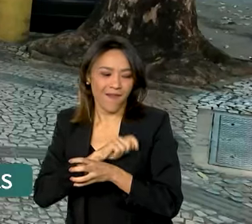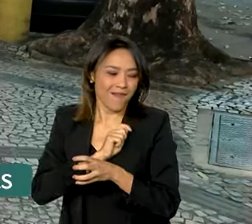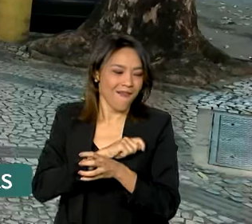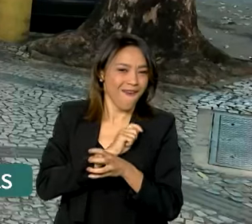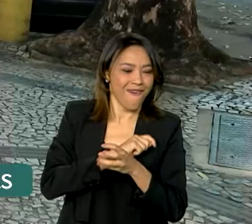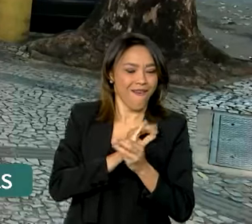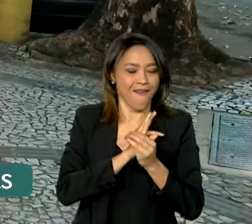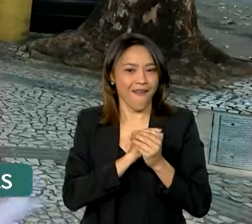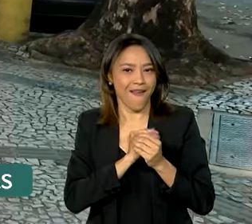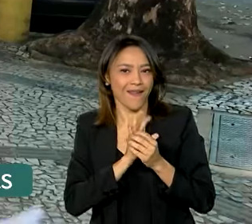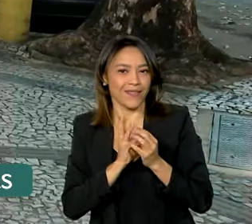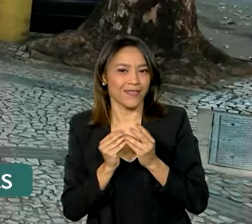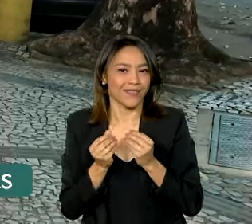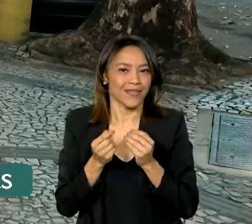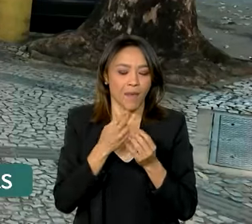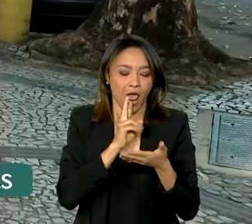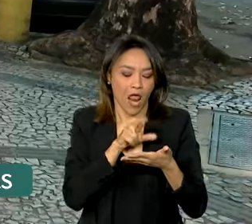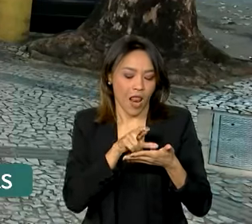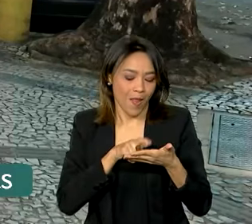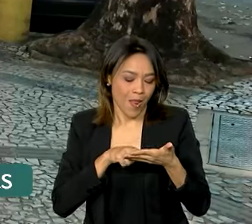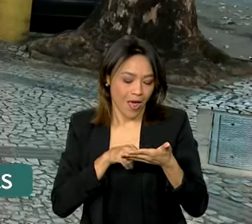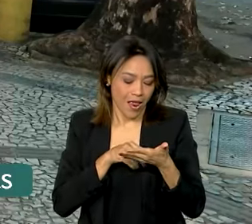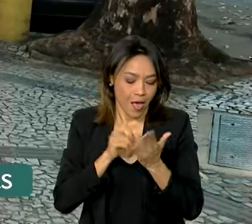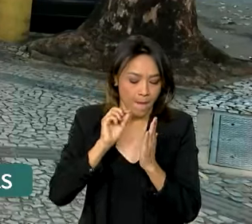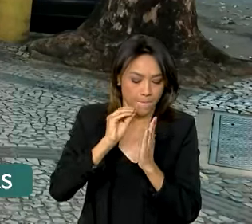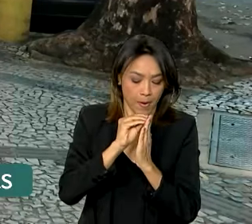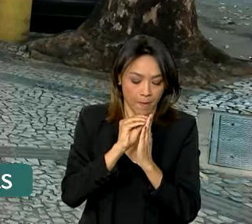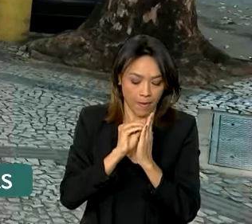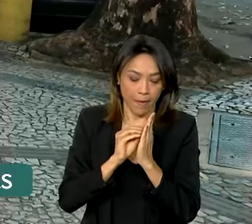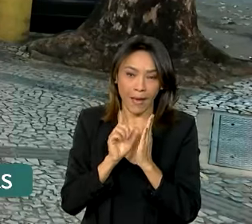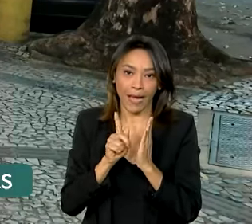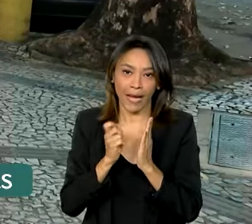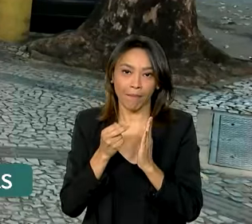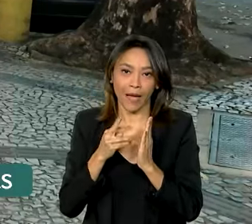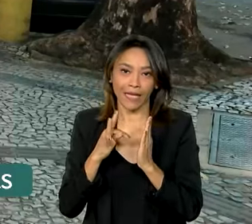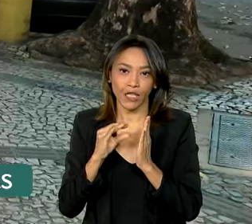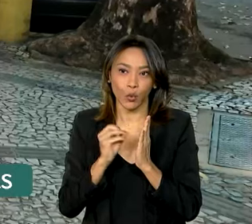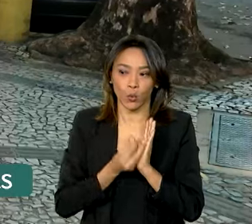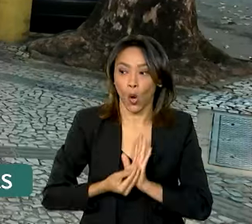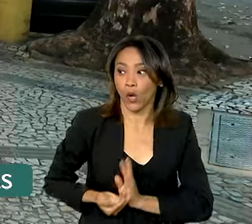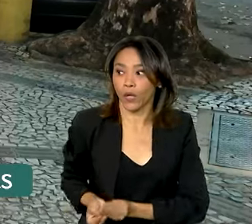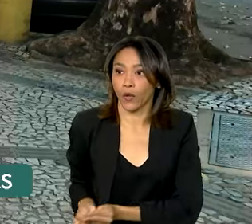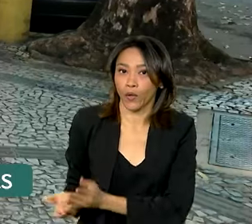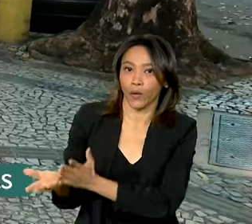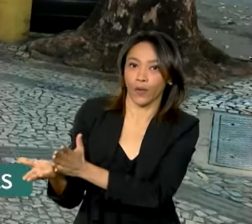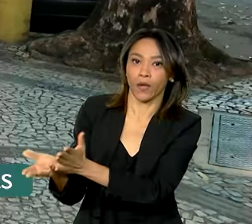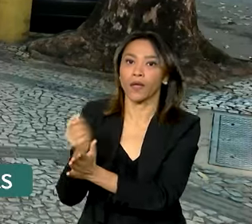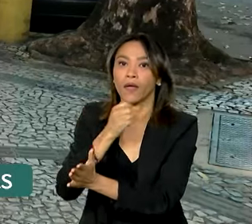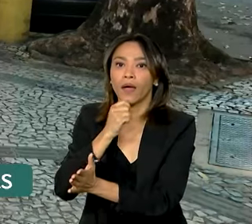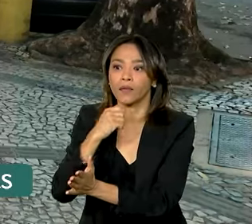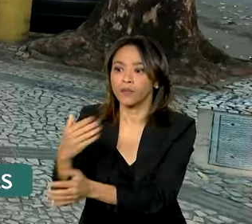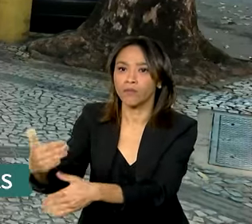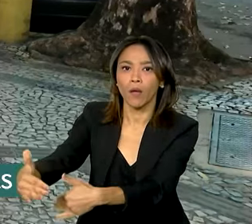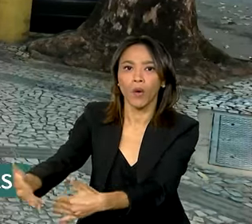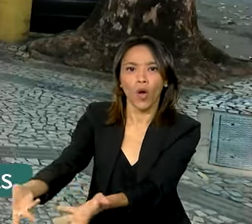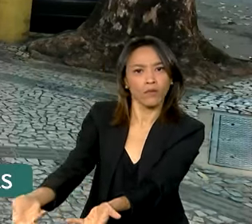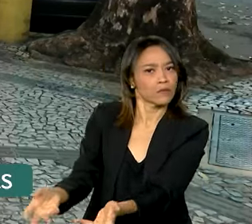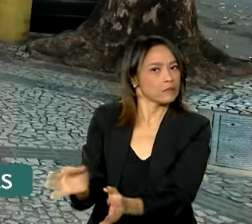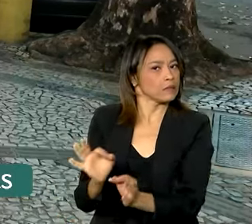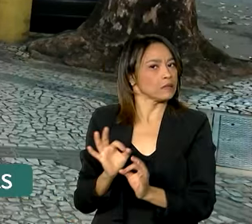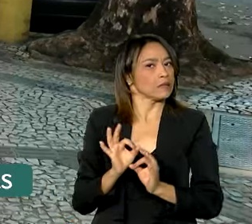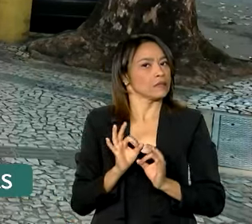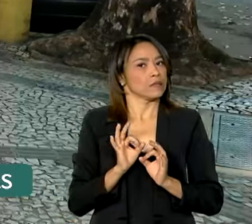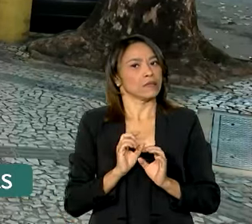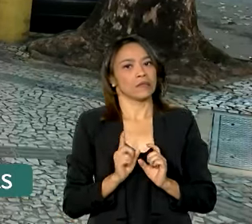resolvem essas questões e passam o gabarito para alguns candidatos que ainda estão em sala de aula por meio do ponto